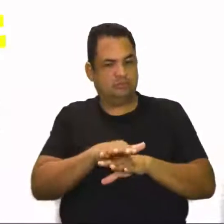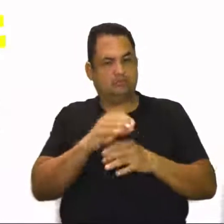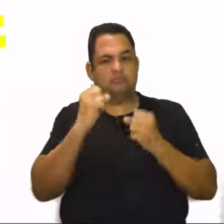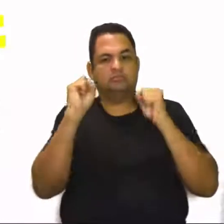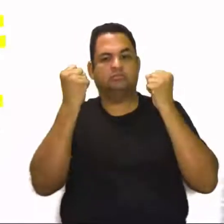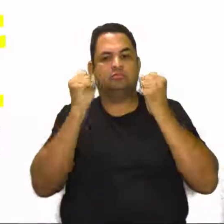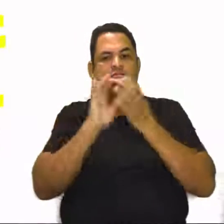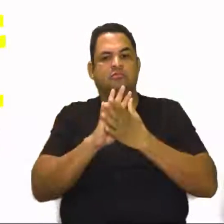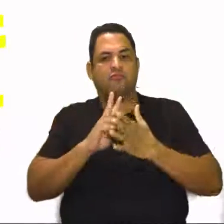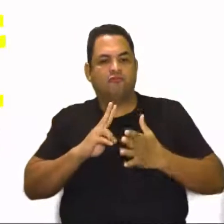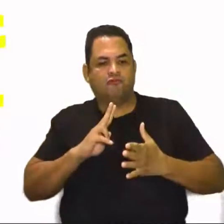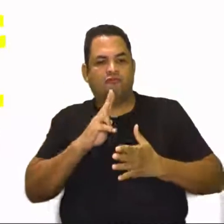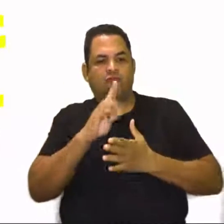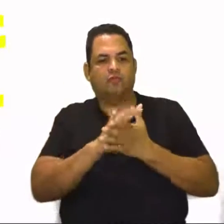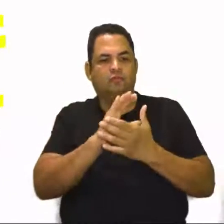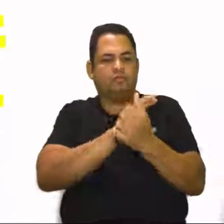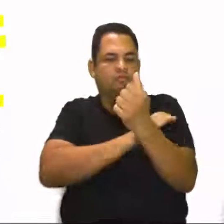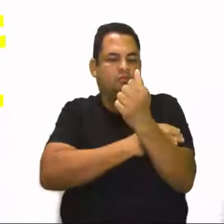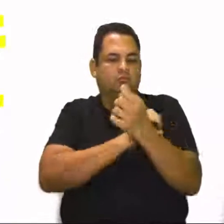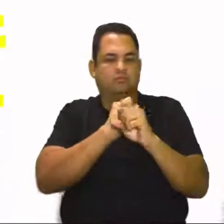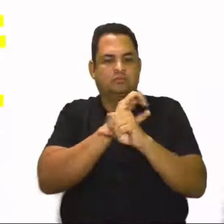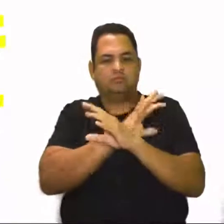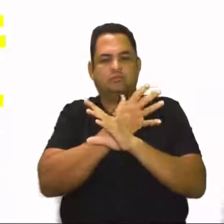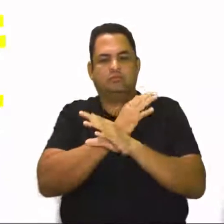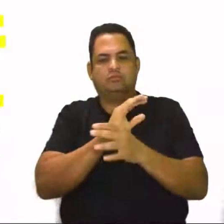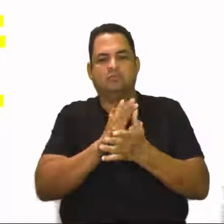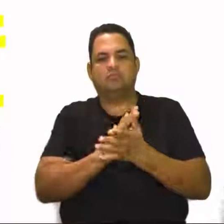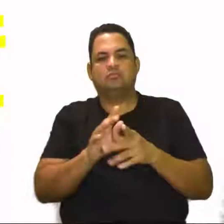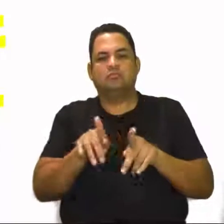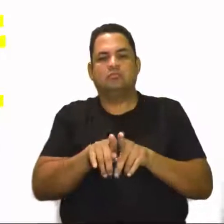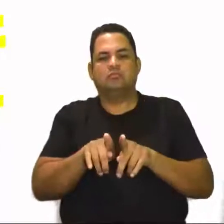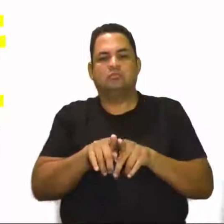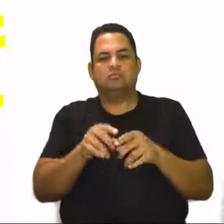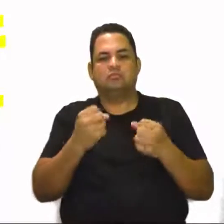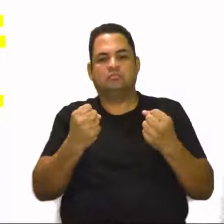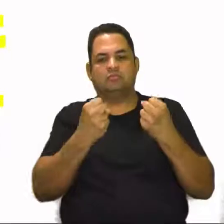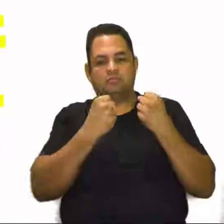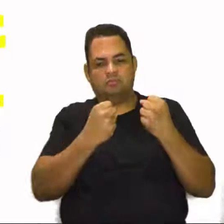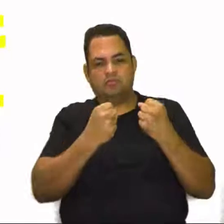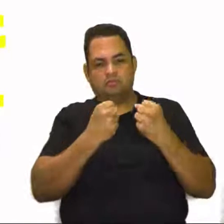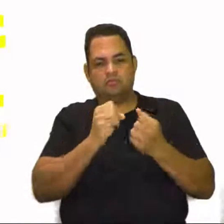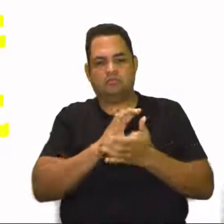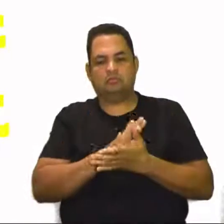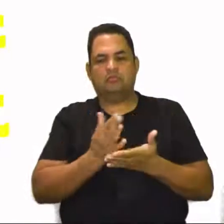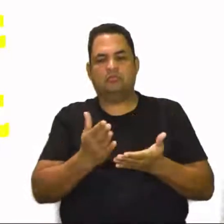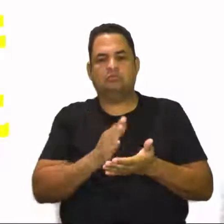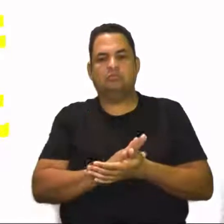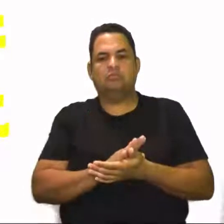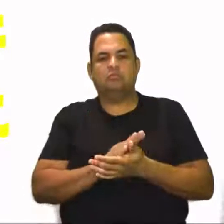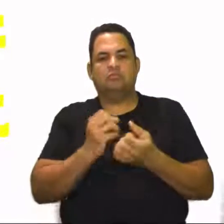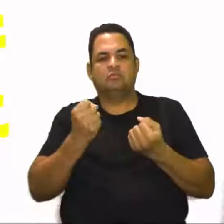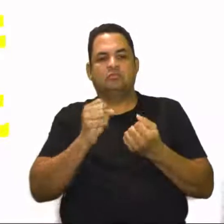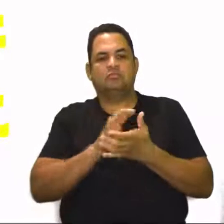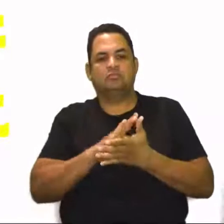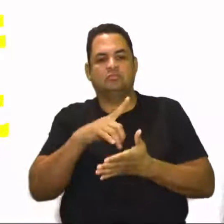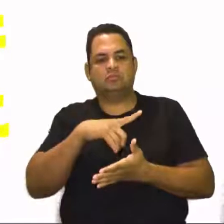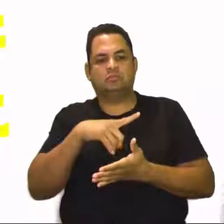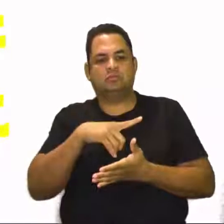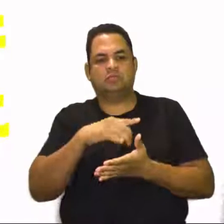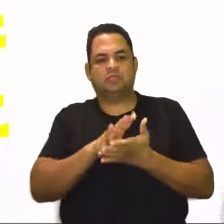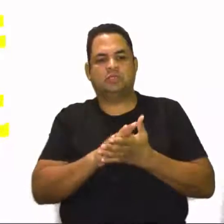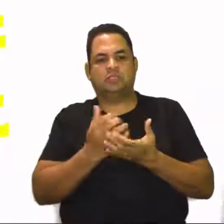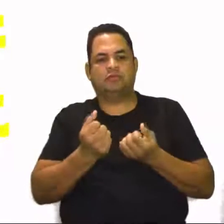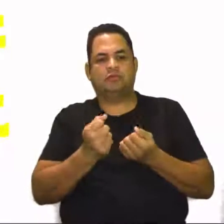atividade de fortalecimento dos músculos e ossos, tais como a musculação e exercícios com sobrecarga